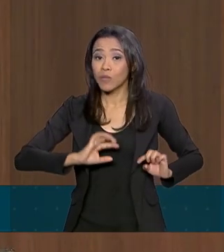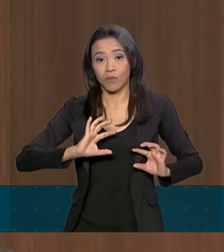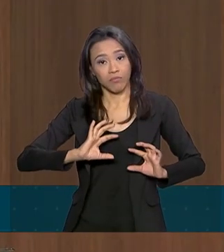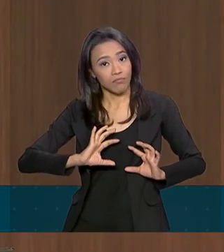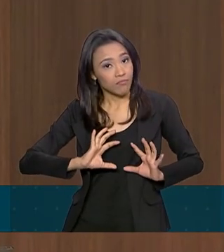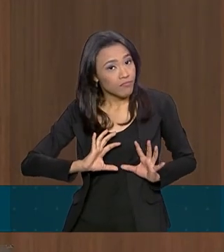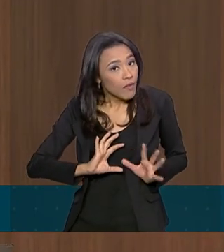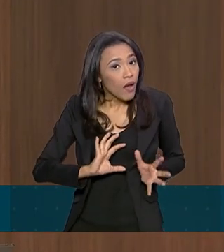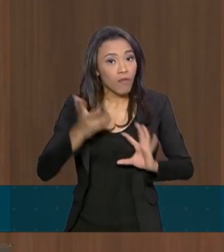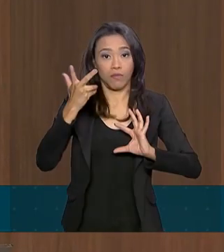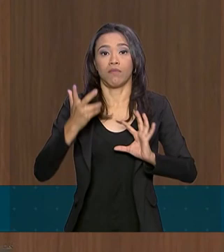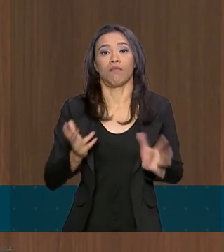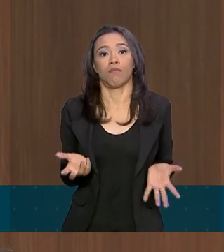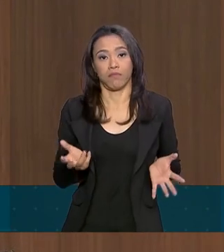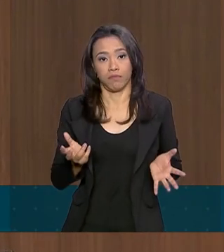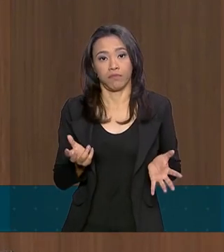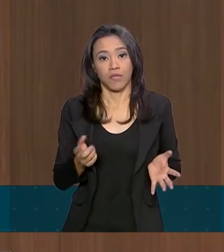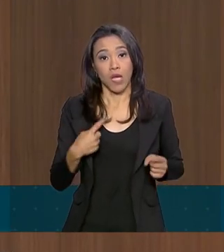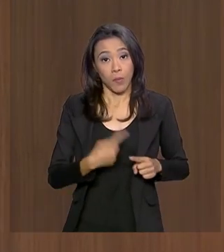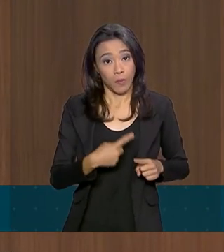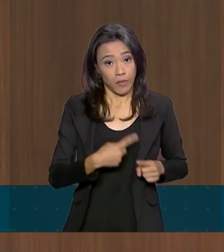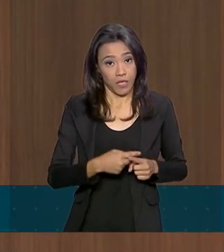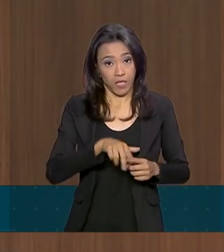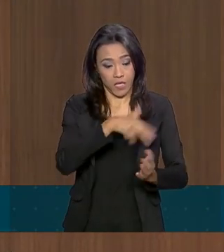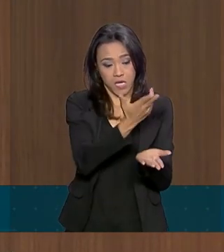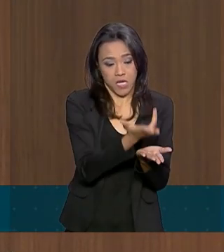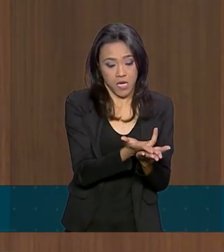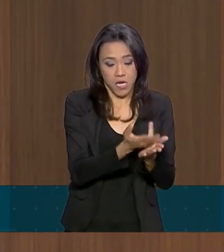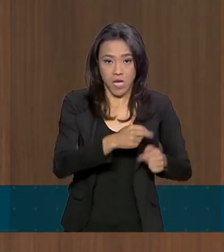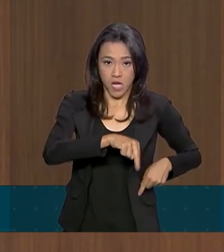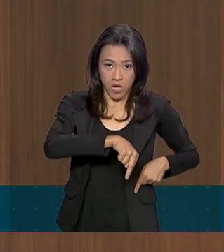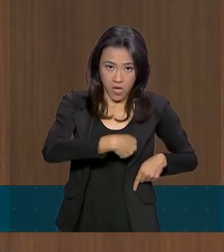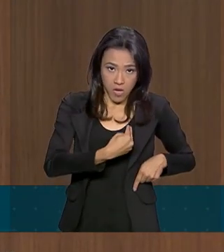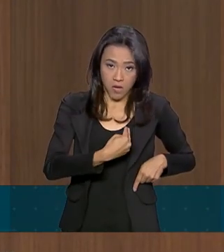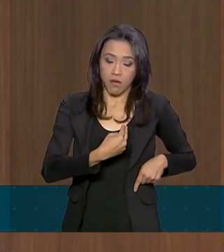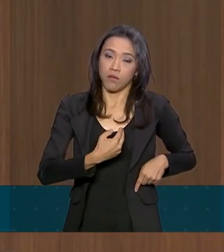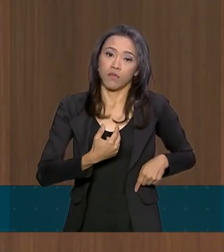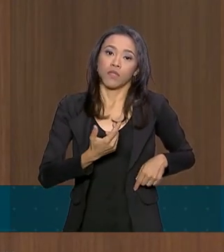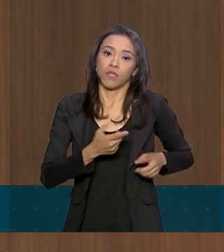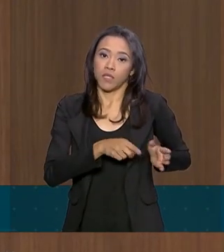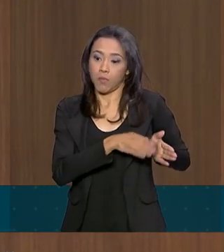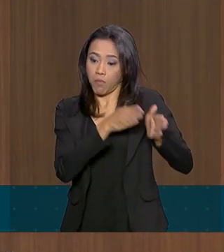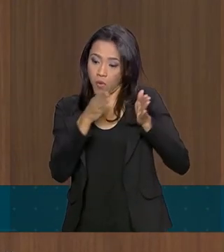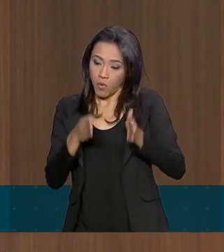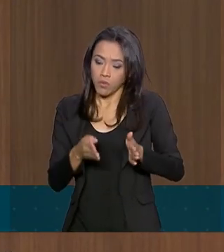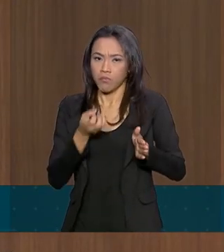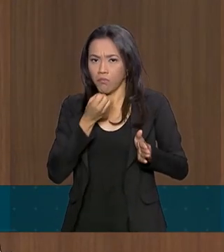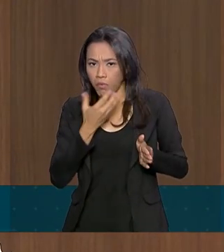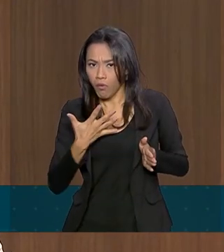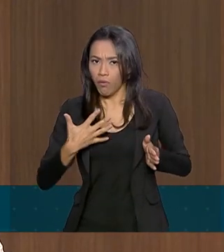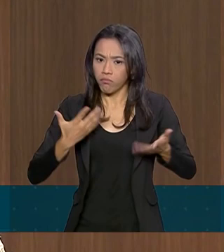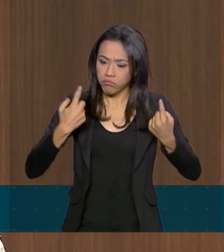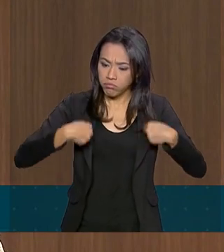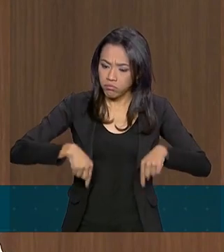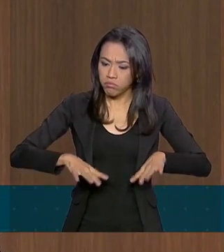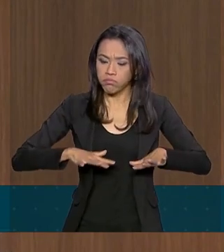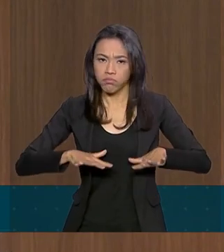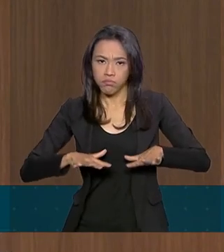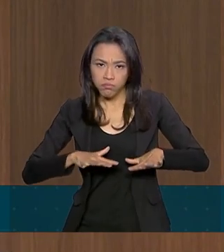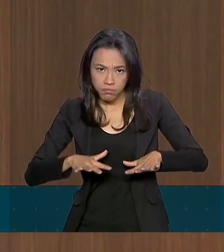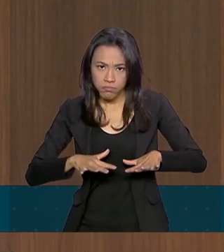Ou seja, ele saiu da cirurgia com bons movimentos, sem nenhum musômito,